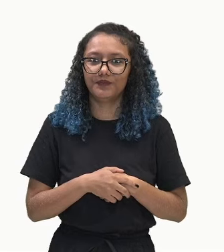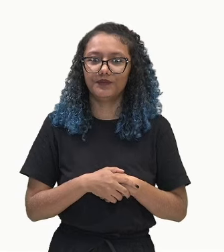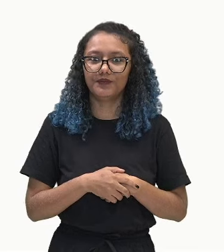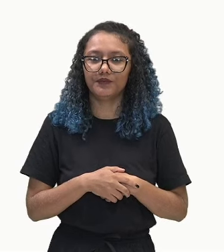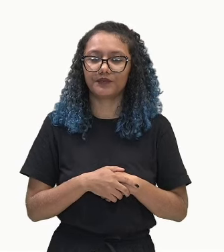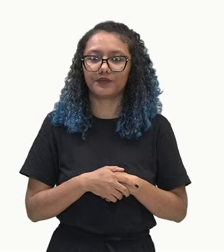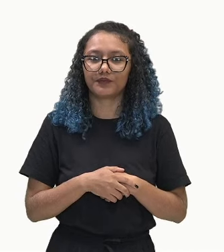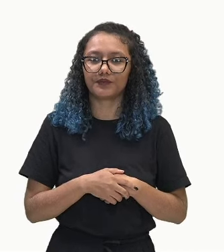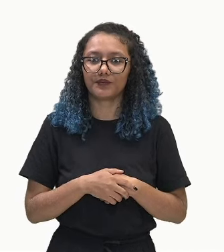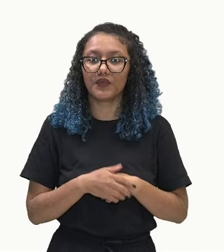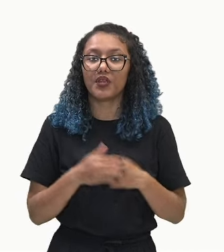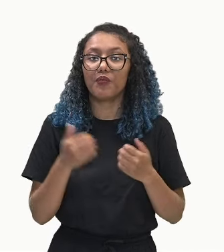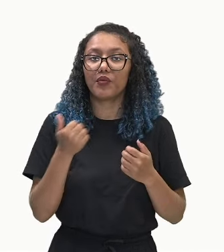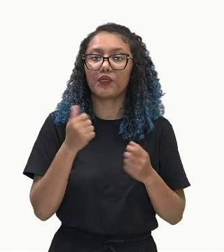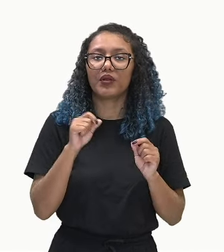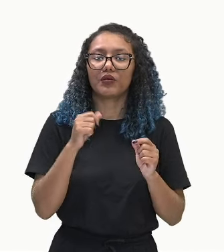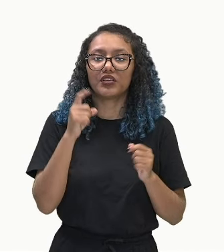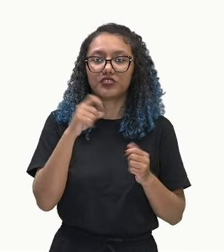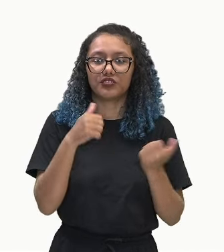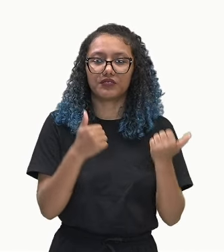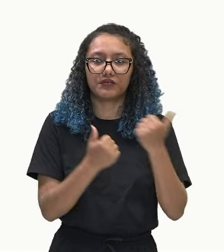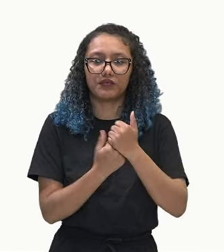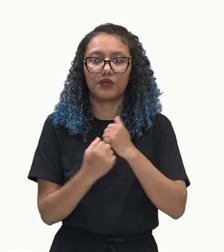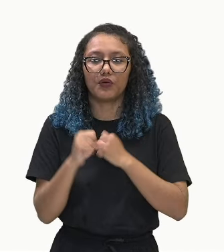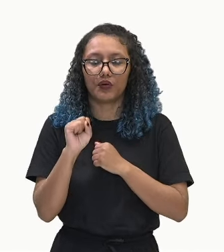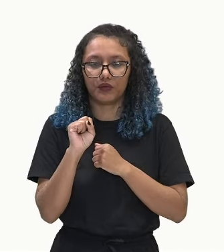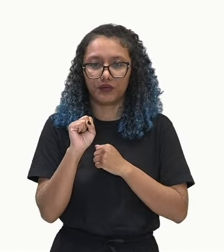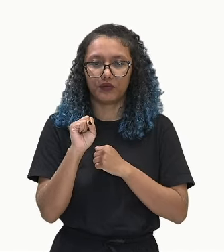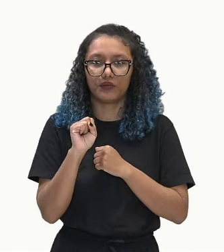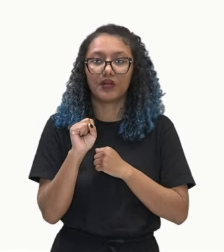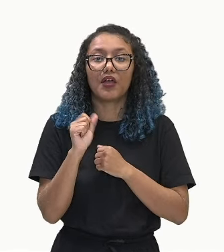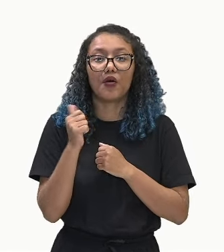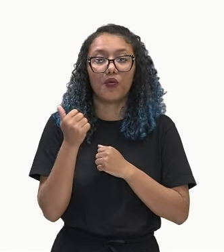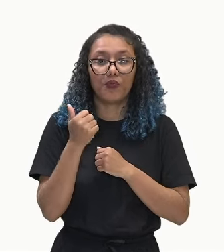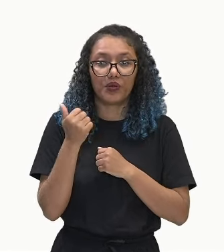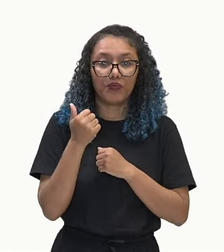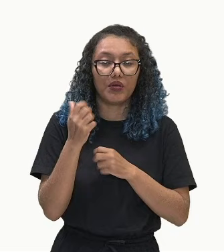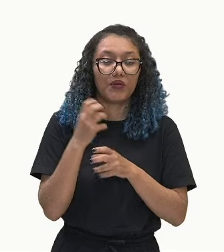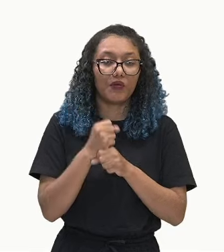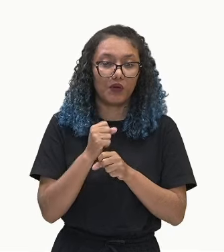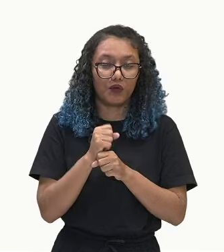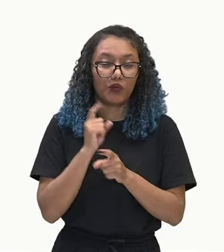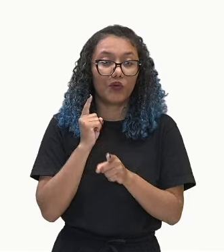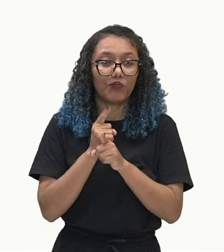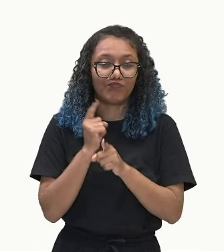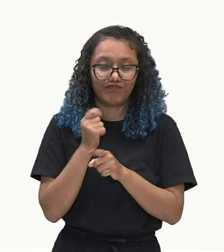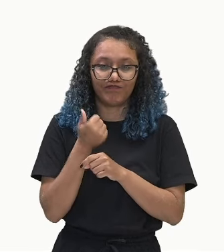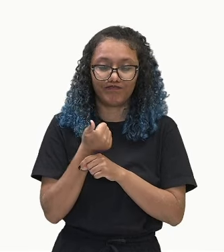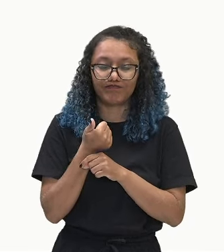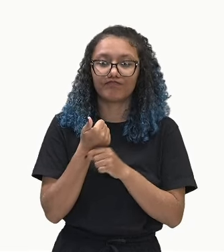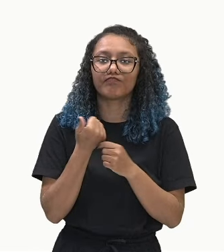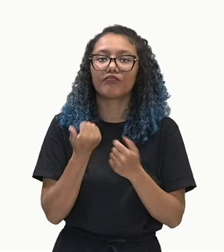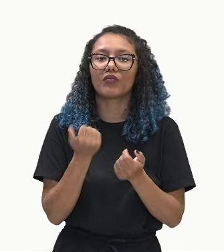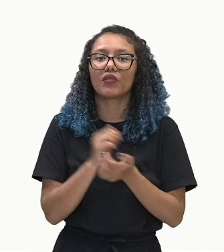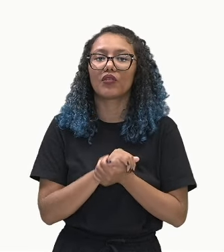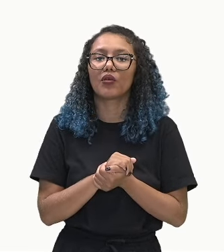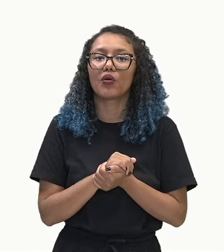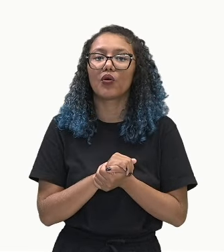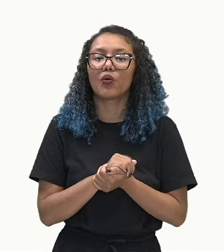substitui o x, que é 8, que foi aquele primeiro valor que a gente calculou. O terceiro valor